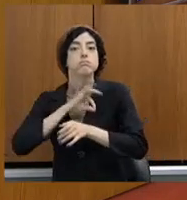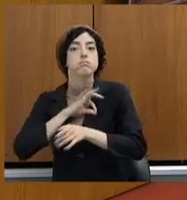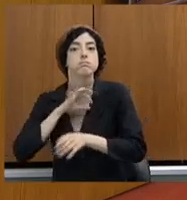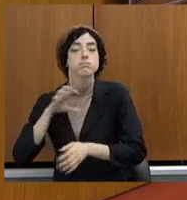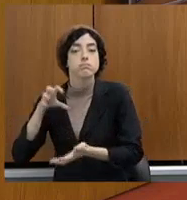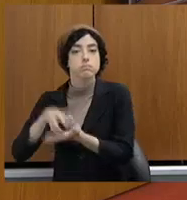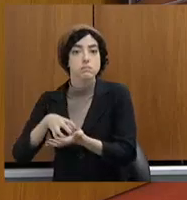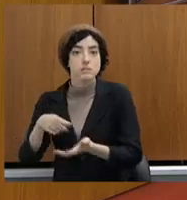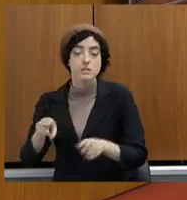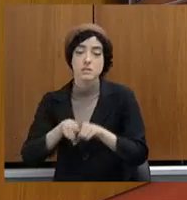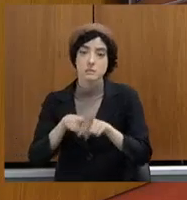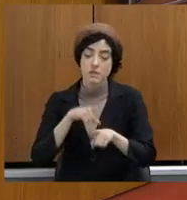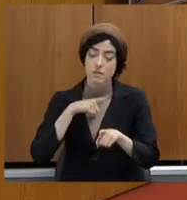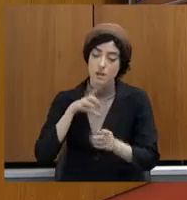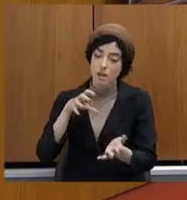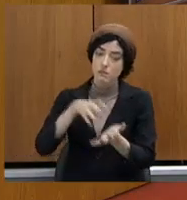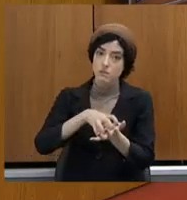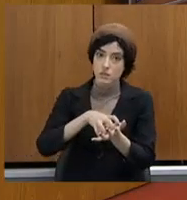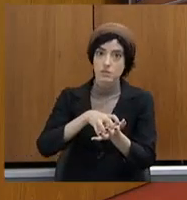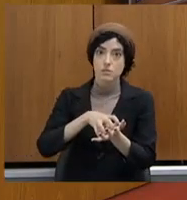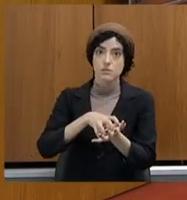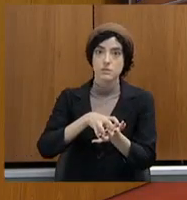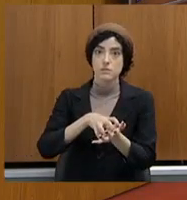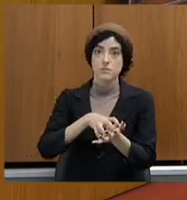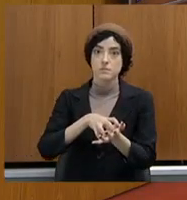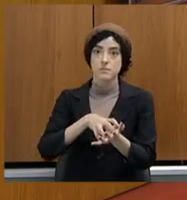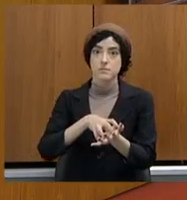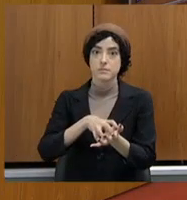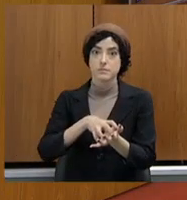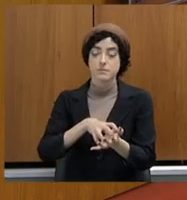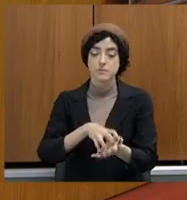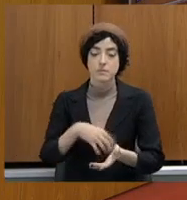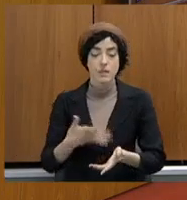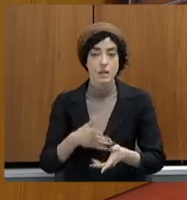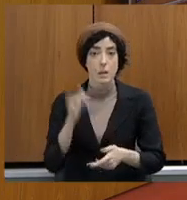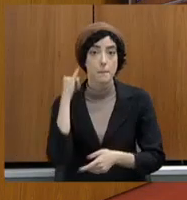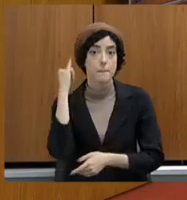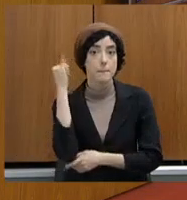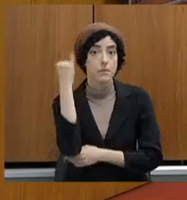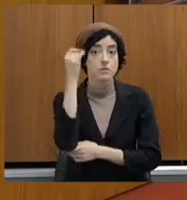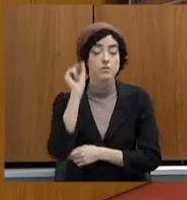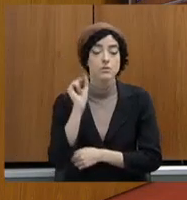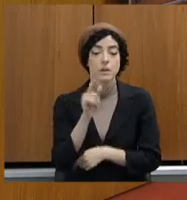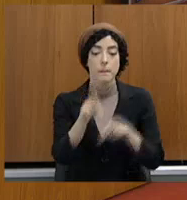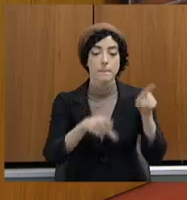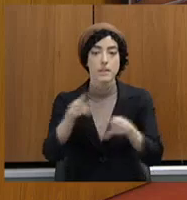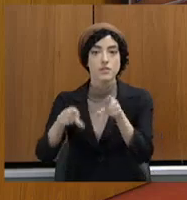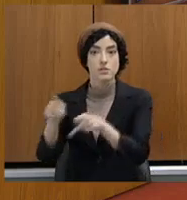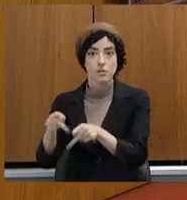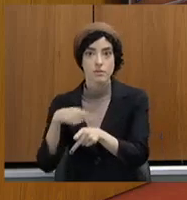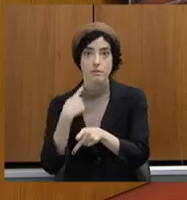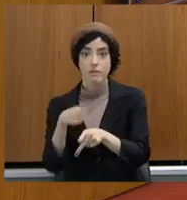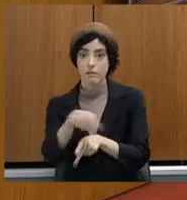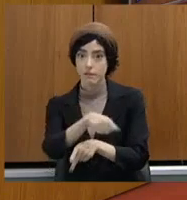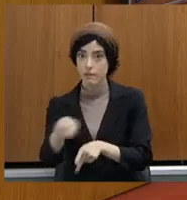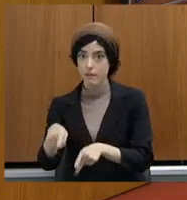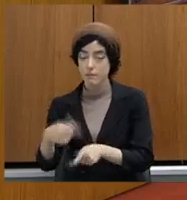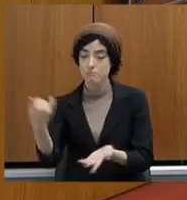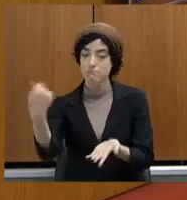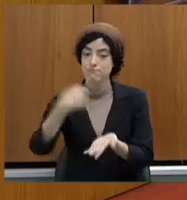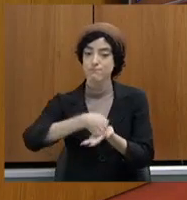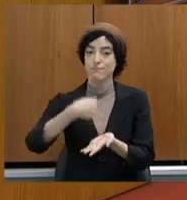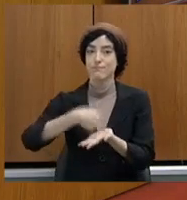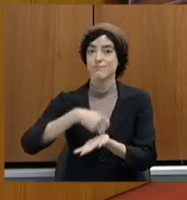recebe o produto final do nosso trabalho, que a gente precisa estar trabalhando de forma a contendo. Por